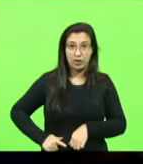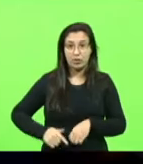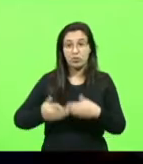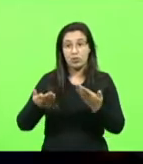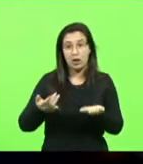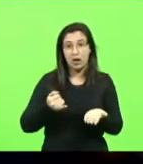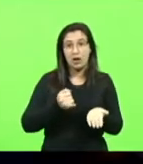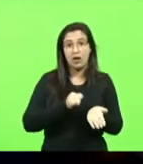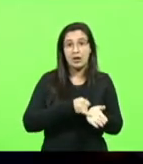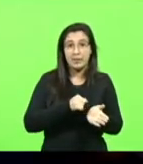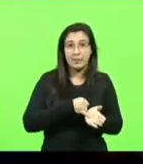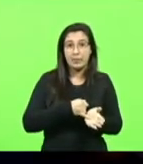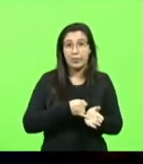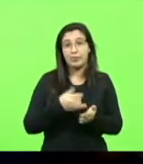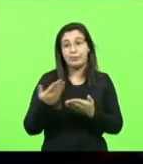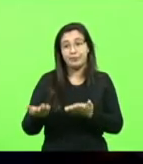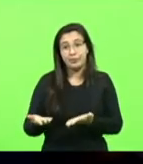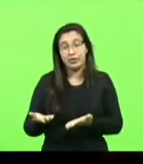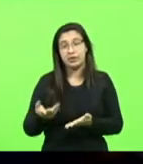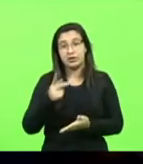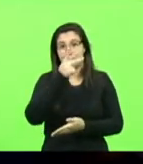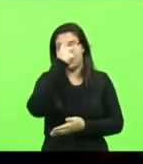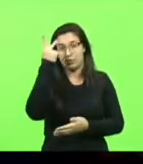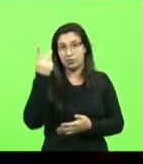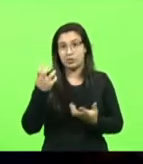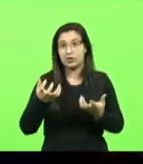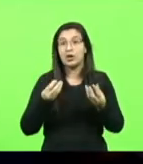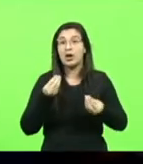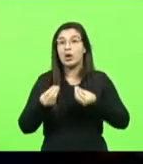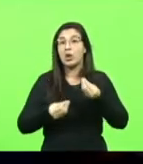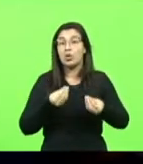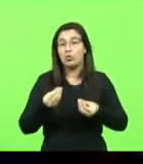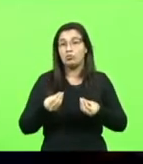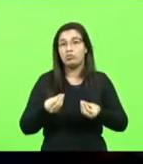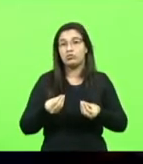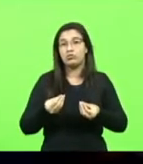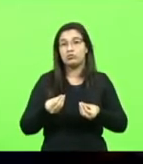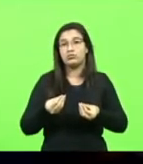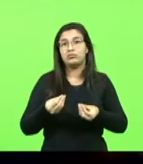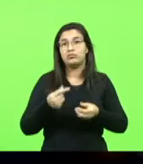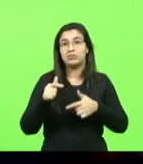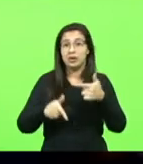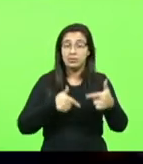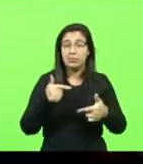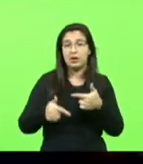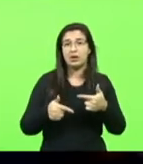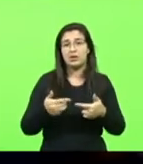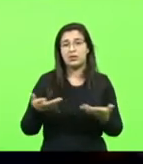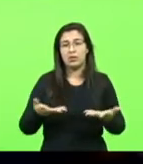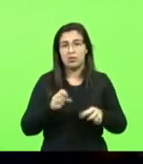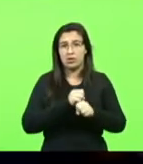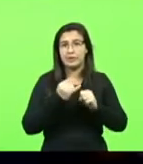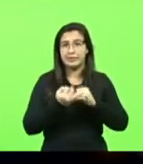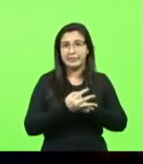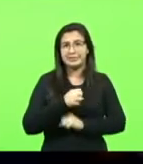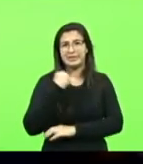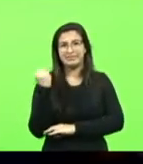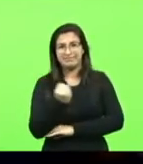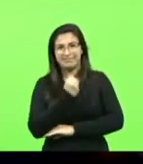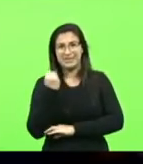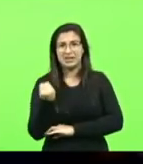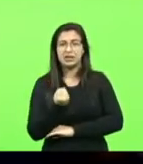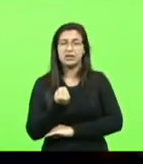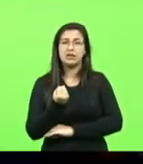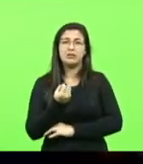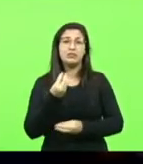saber de empregos, principalmente numa situação grave como nós passamos, dentro dessa pandemia. Então, temos que apelar